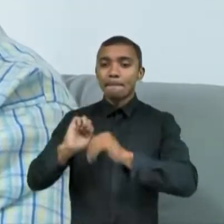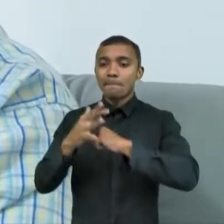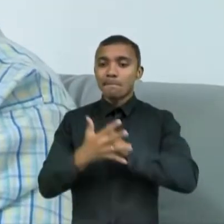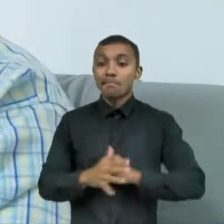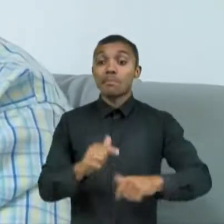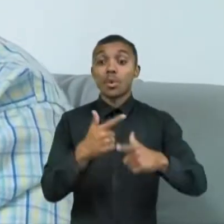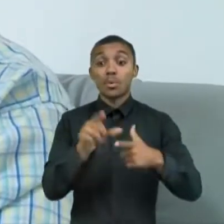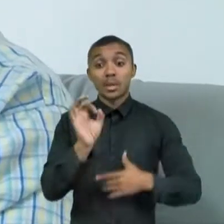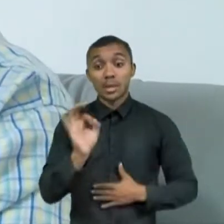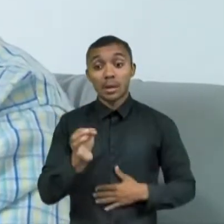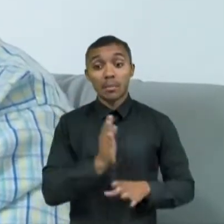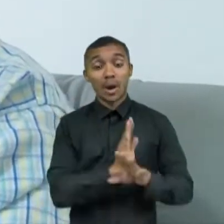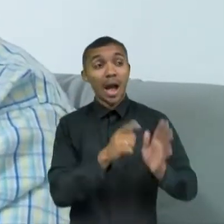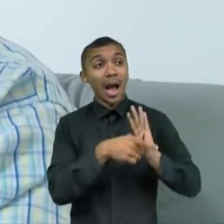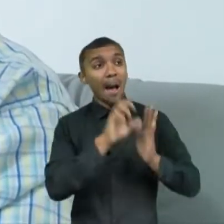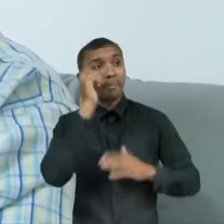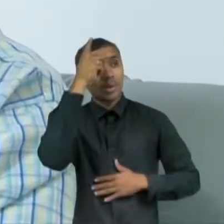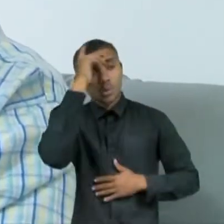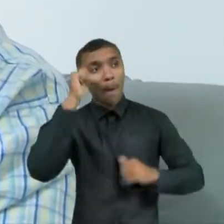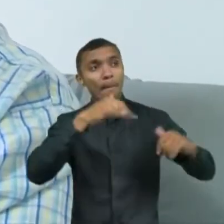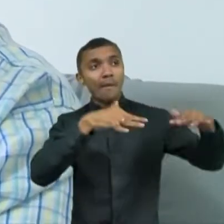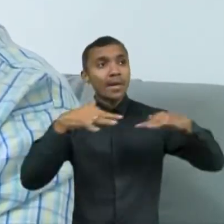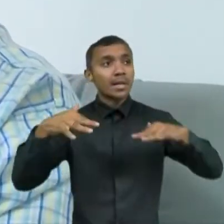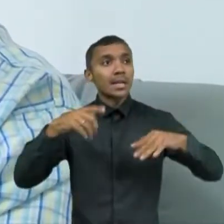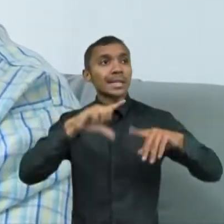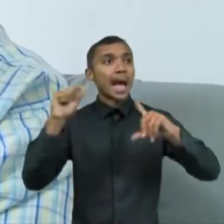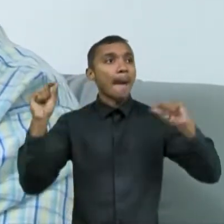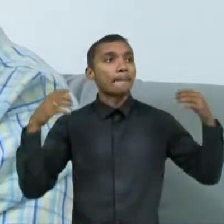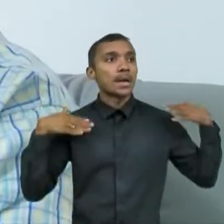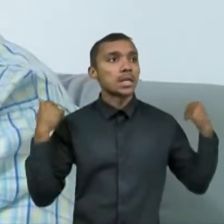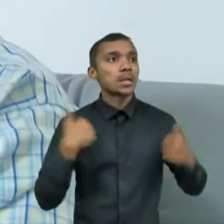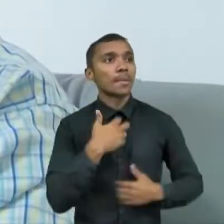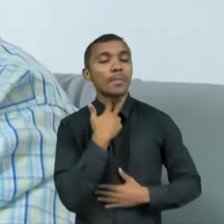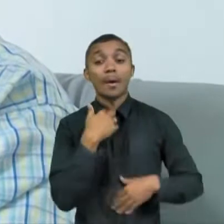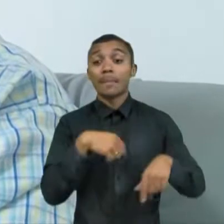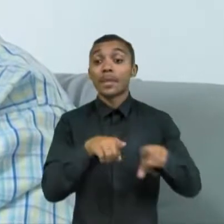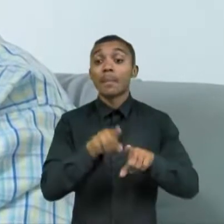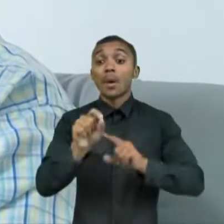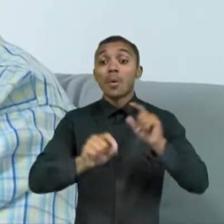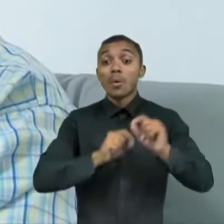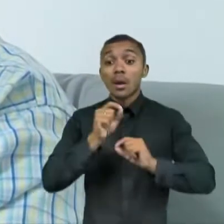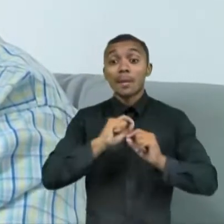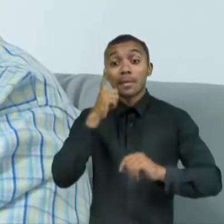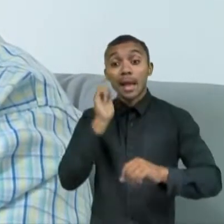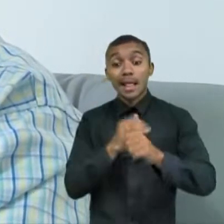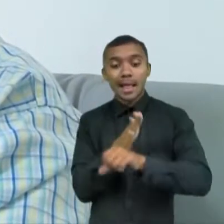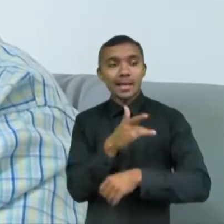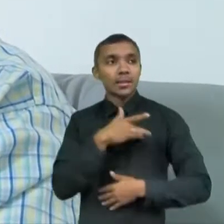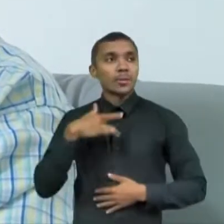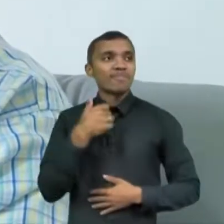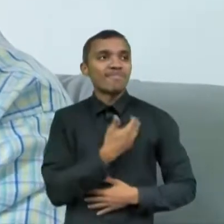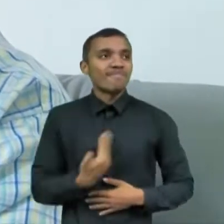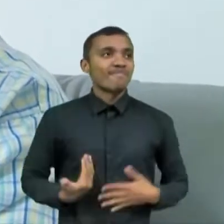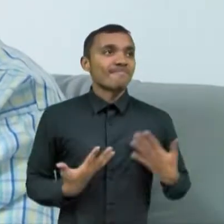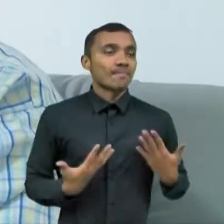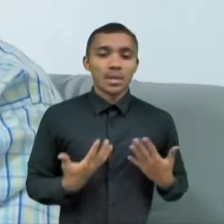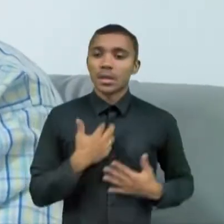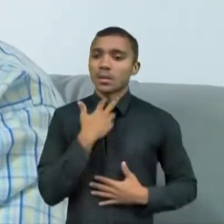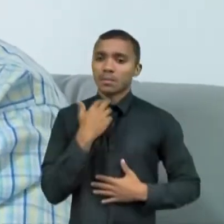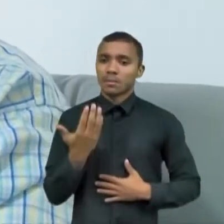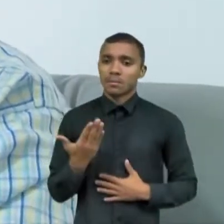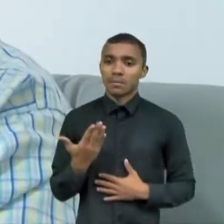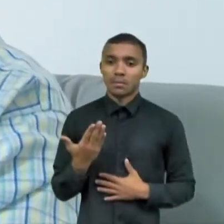onde as pessoas não poderiam se deslocar, onde estava difícil, inclusive, até acessar a saúde pública, né, os hospitais.